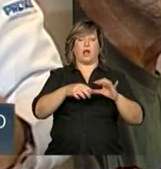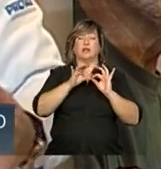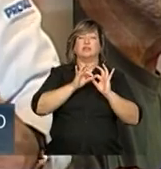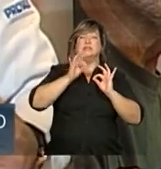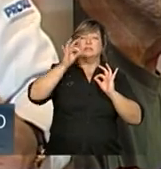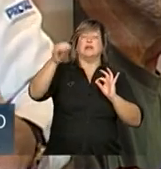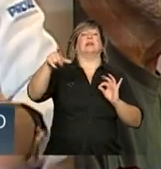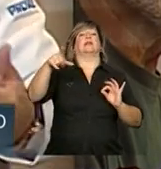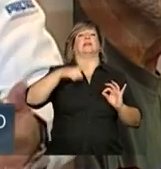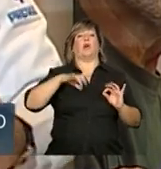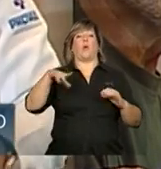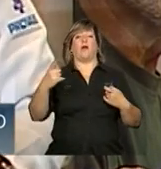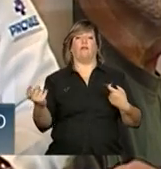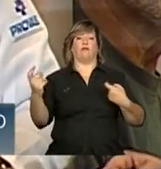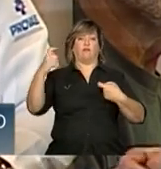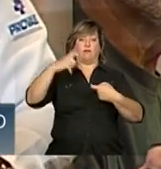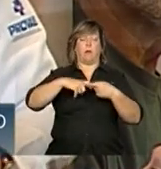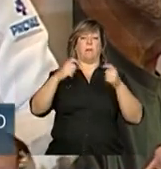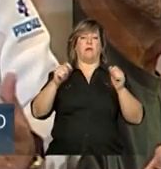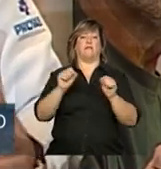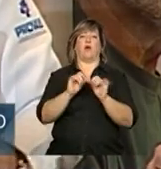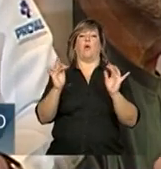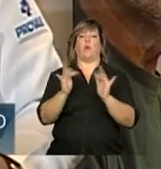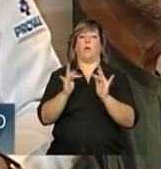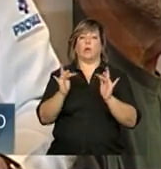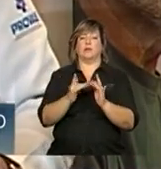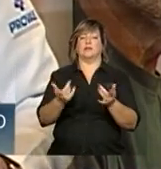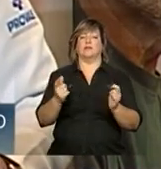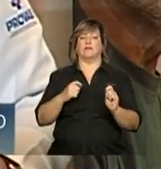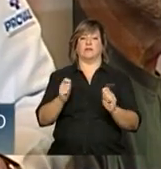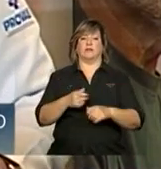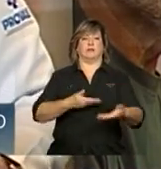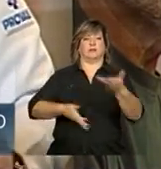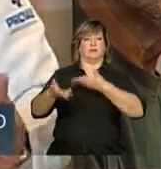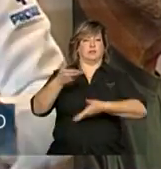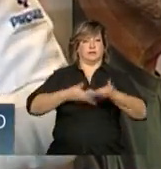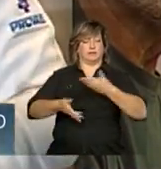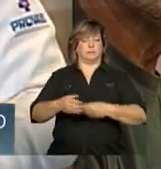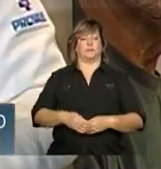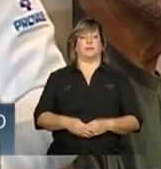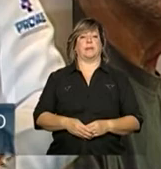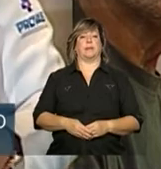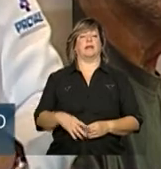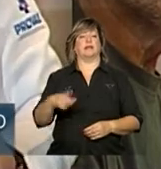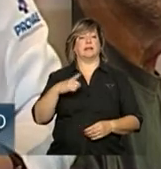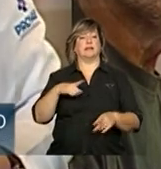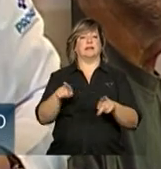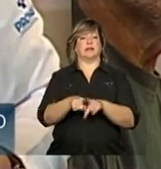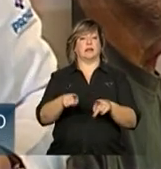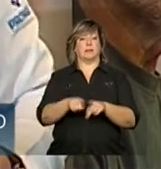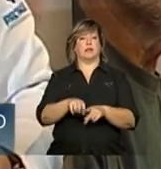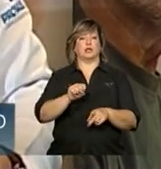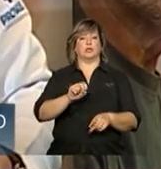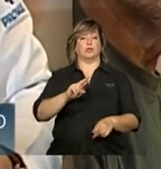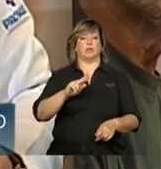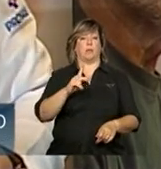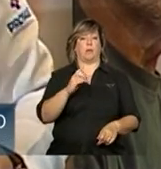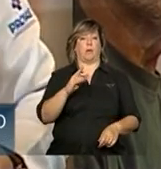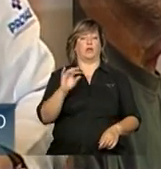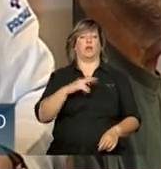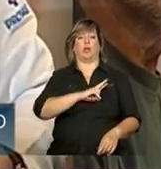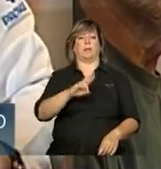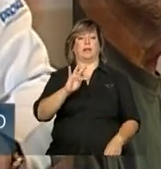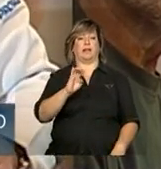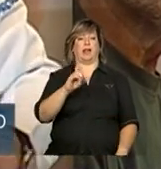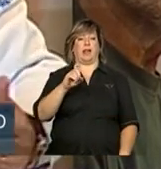esse, ao regressar, poder fazer esse contato, poder fazer essa ausculta. Também terão suporte do chamado sistema telesaúde